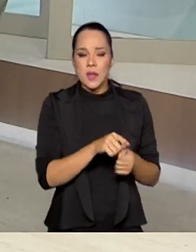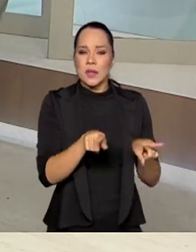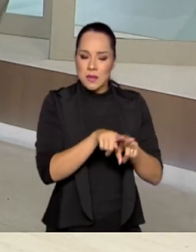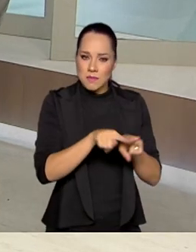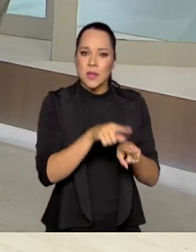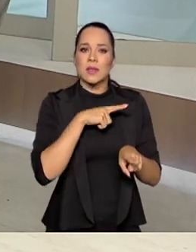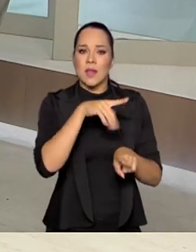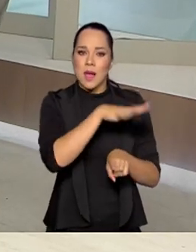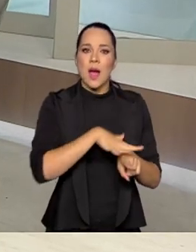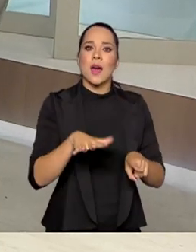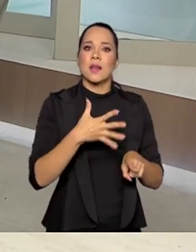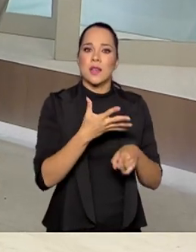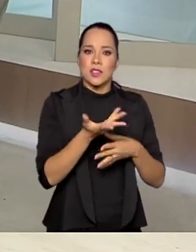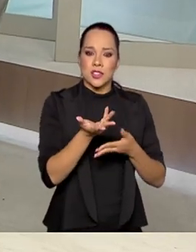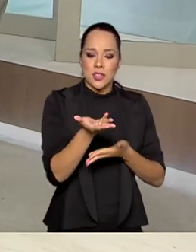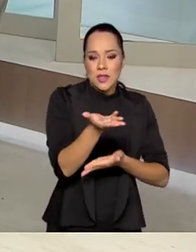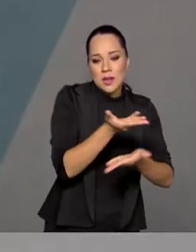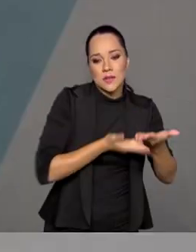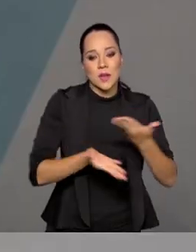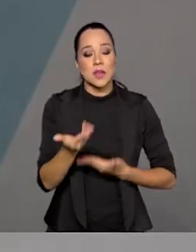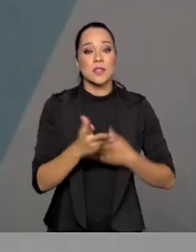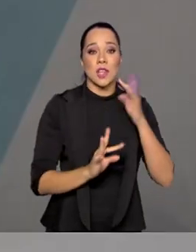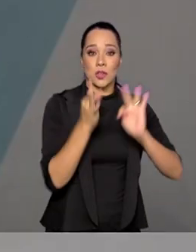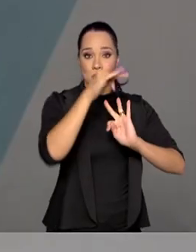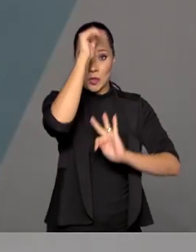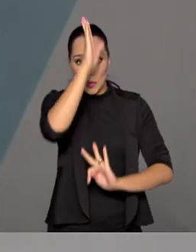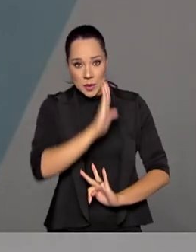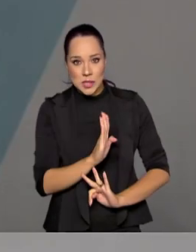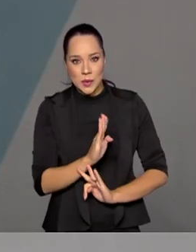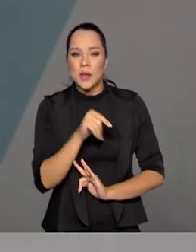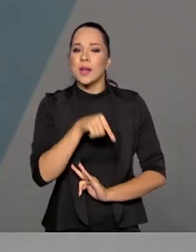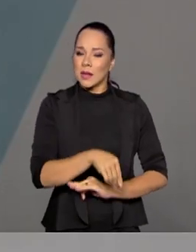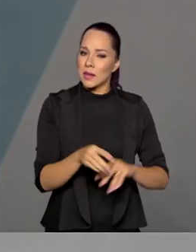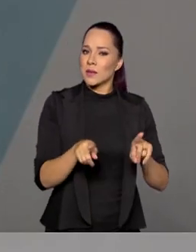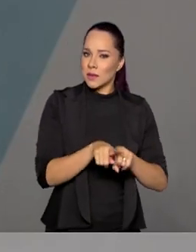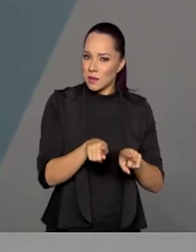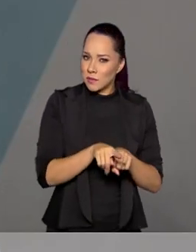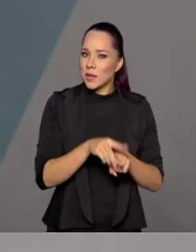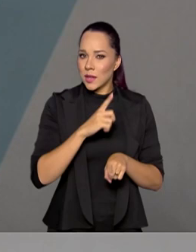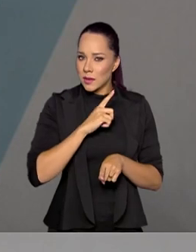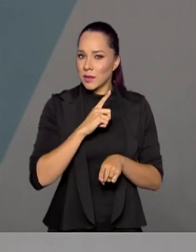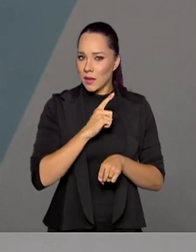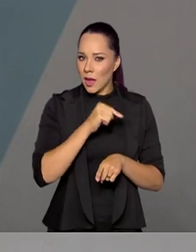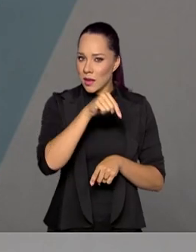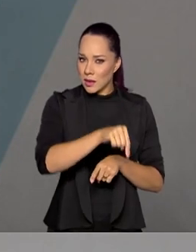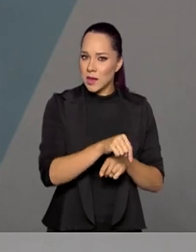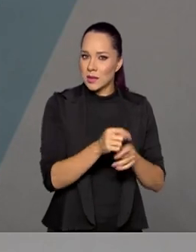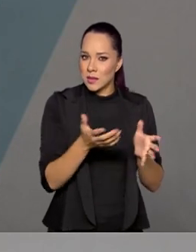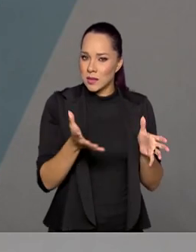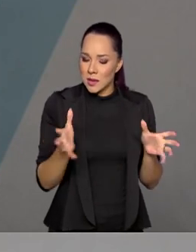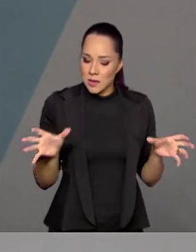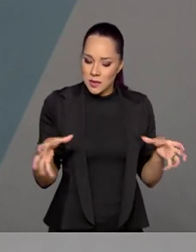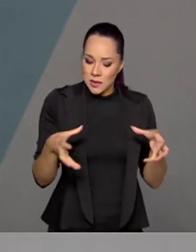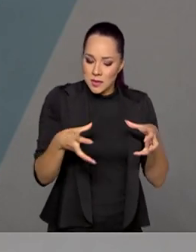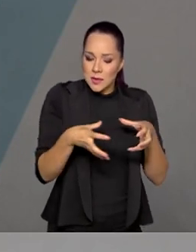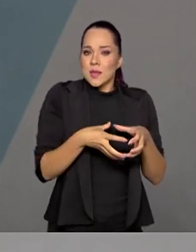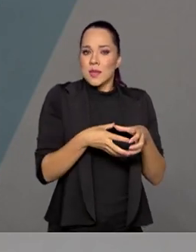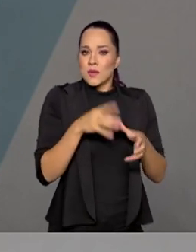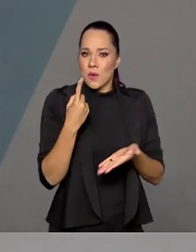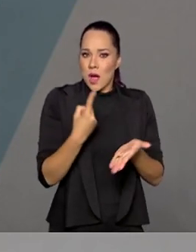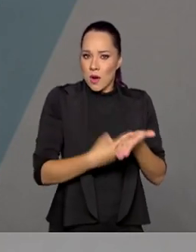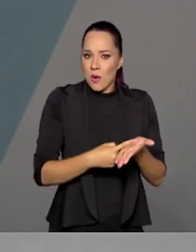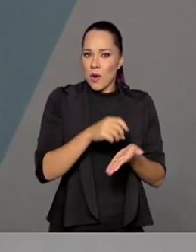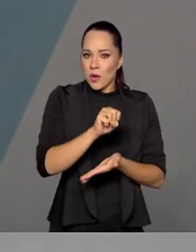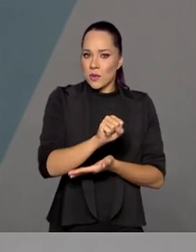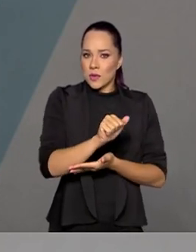tem também a questão da transferência tecnológica para o Brasil. Isso também está nesse bojo do acordo